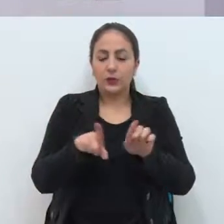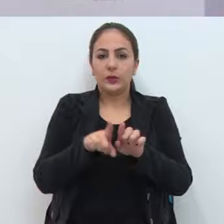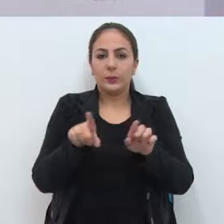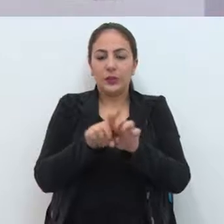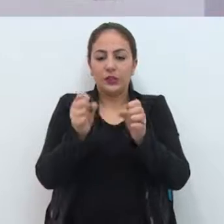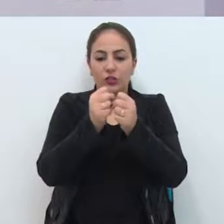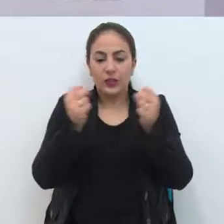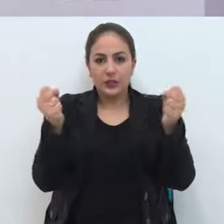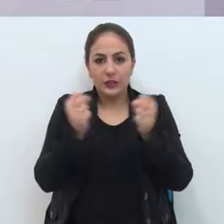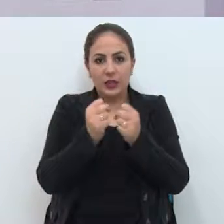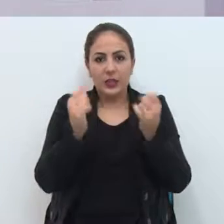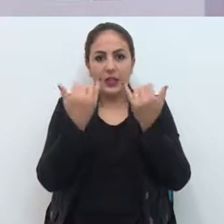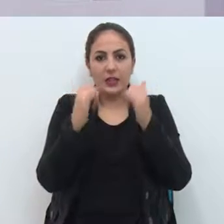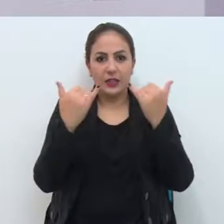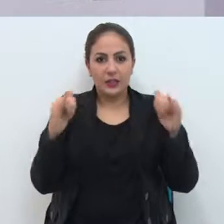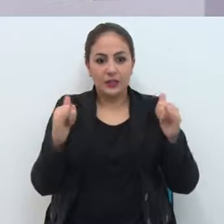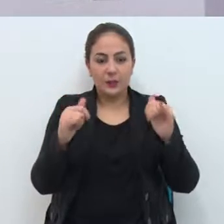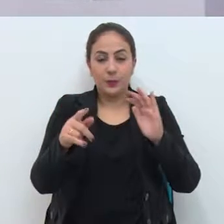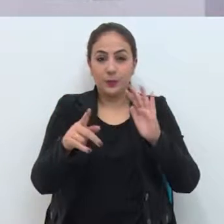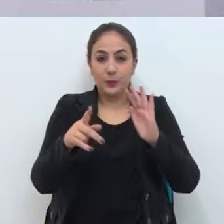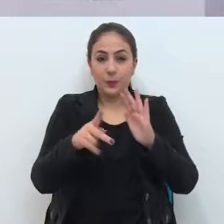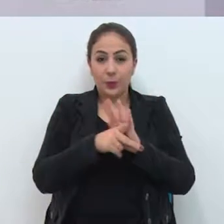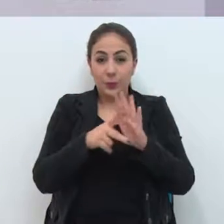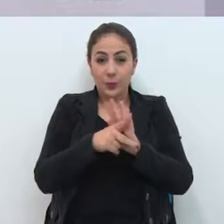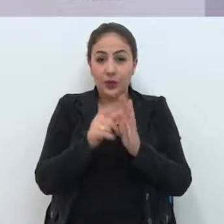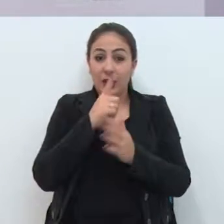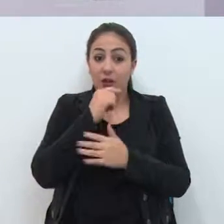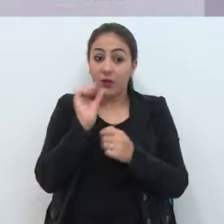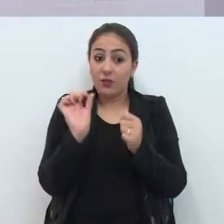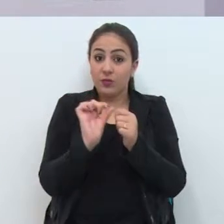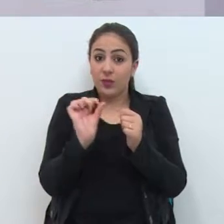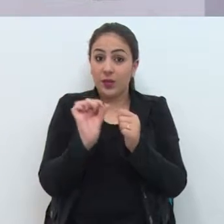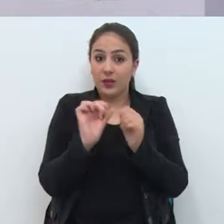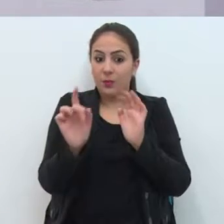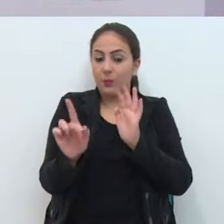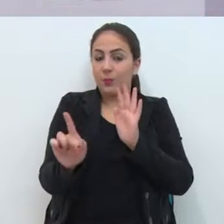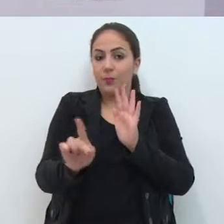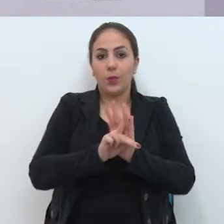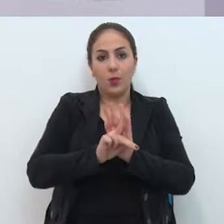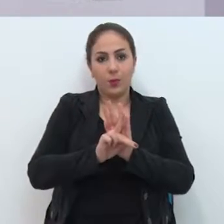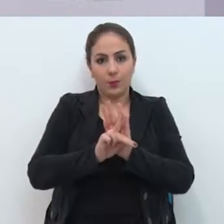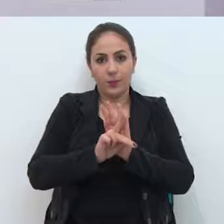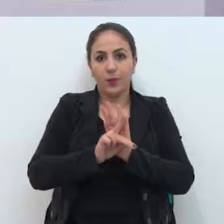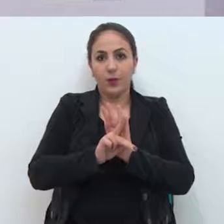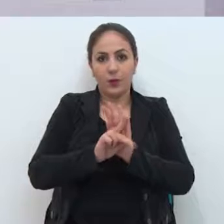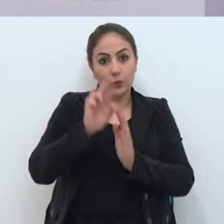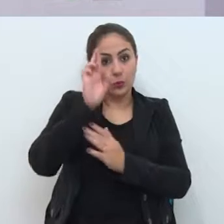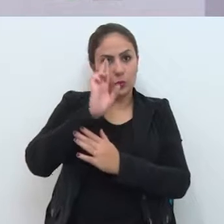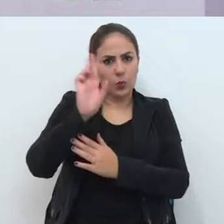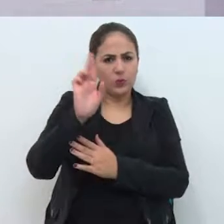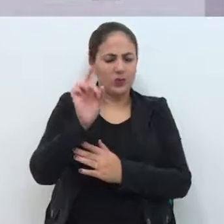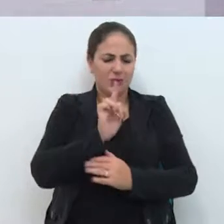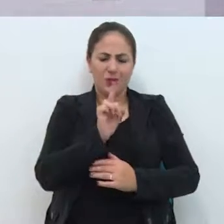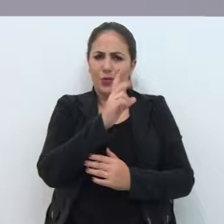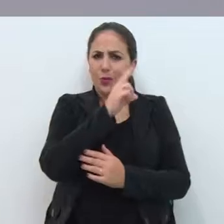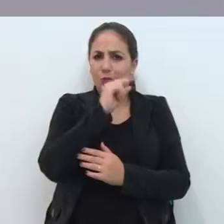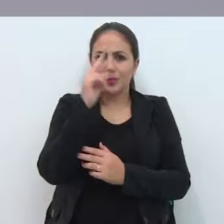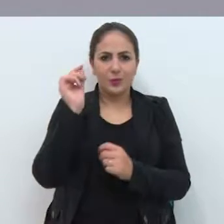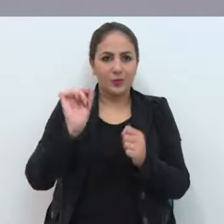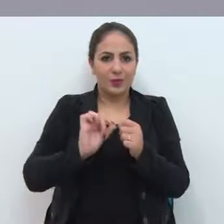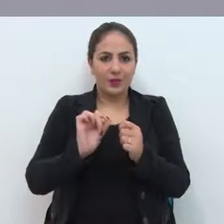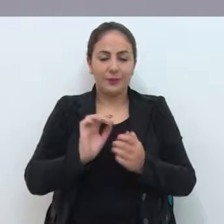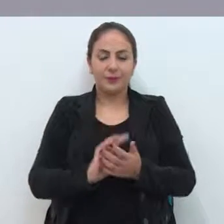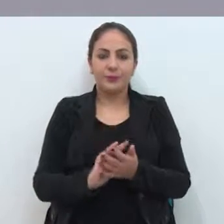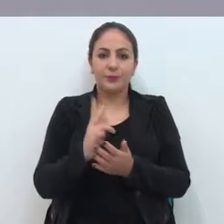aberturas, parte elétrica e hidráulica sejam feitas pelo proprietário e não pelo município.